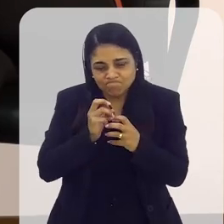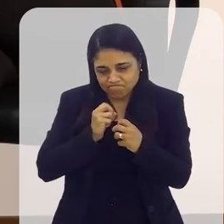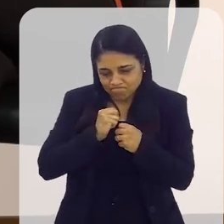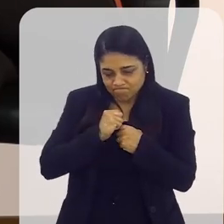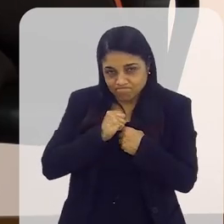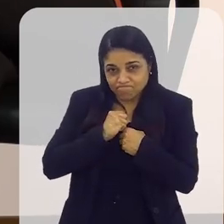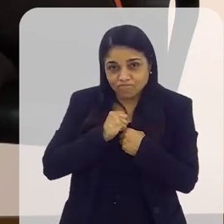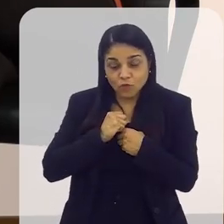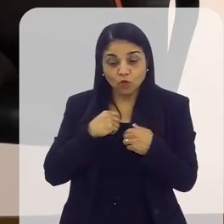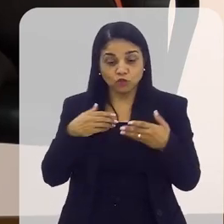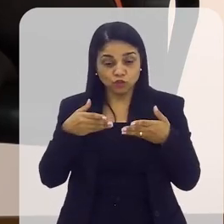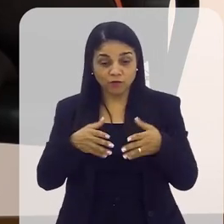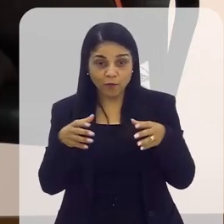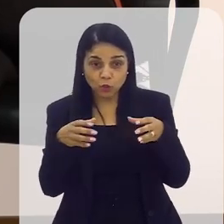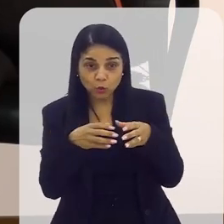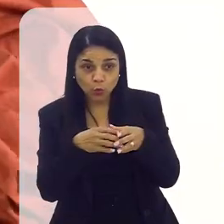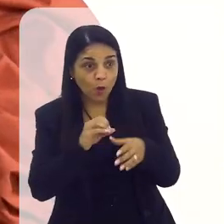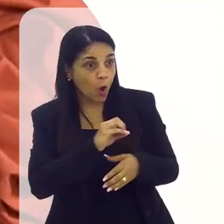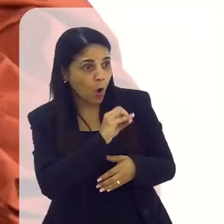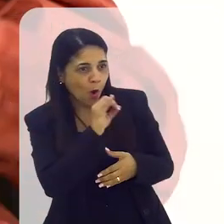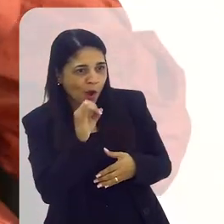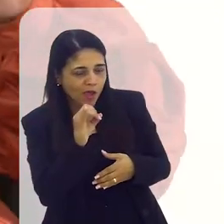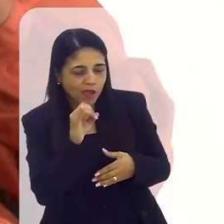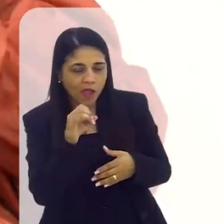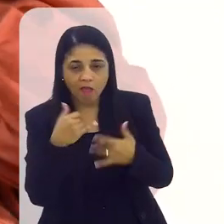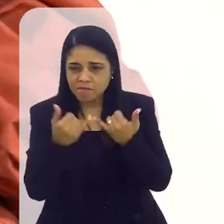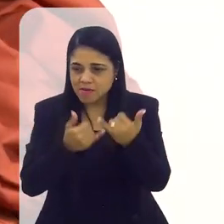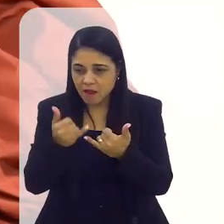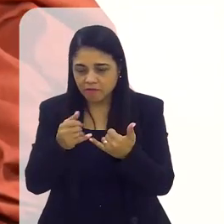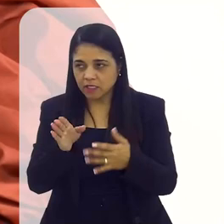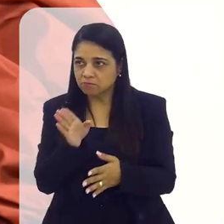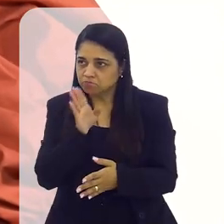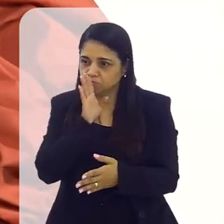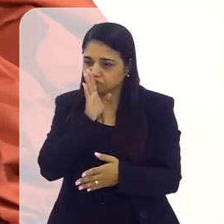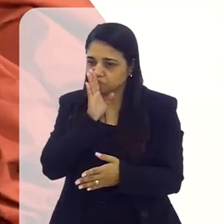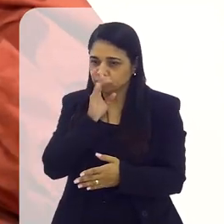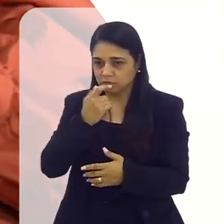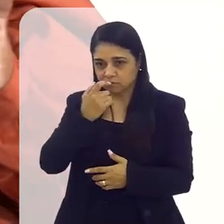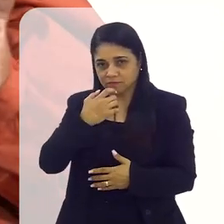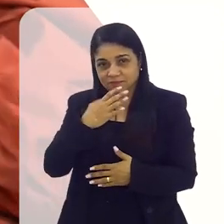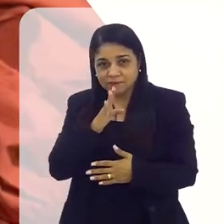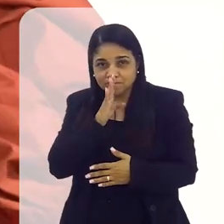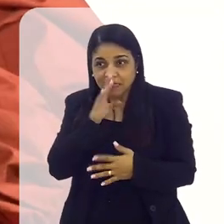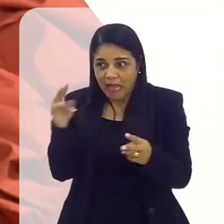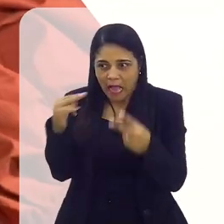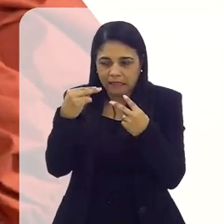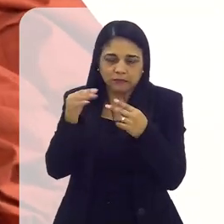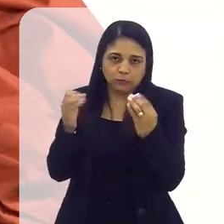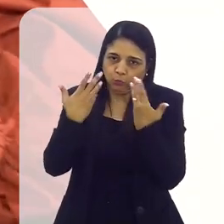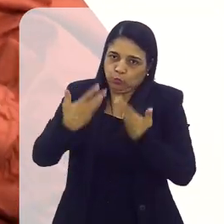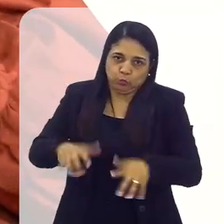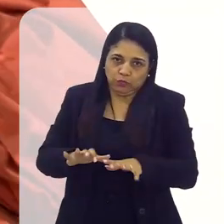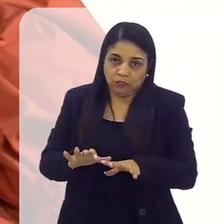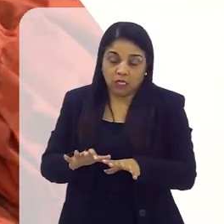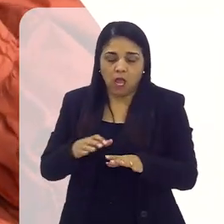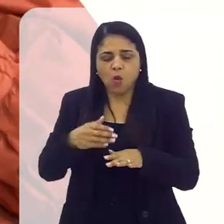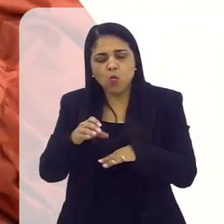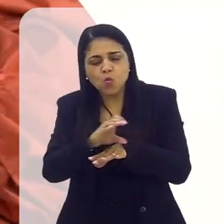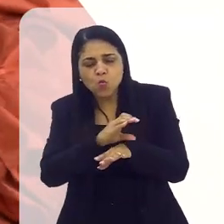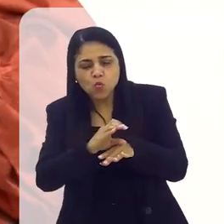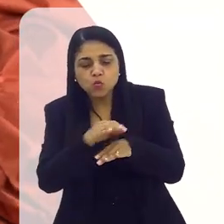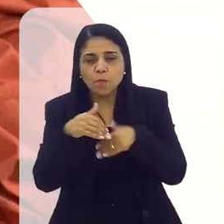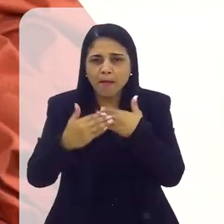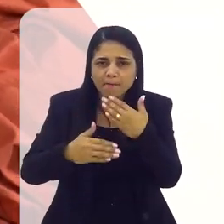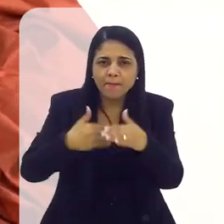acuado. Quando eu chegava na turma para dar um oi para todo mundo, todo mundo brincava, ele sempre ficava quietinho. Ele não queria chamar atenção. Mas aí o curso